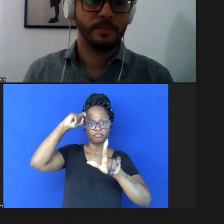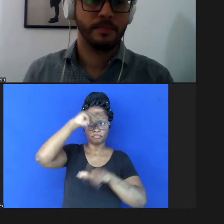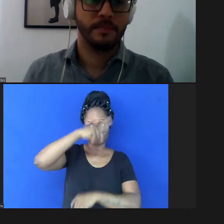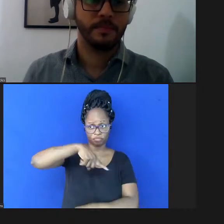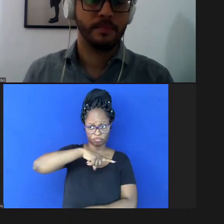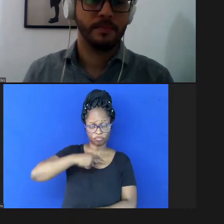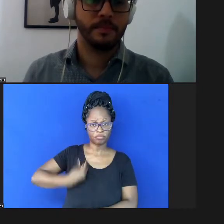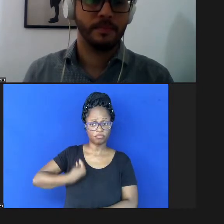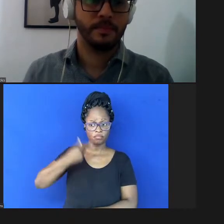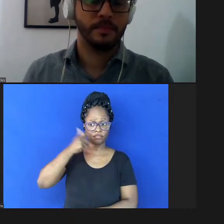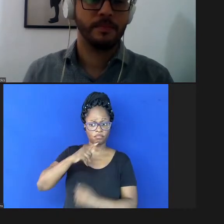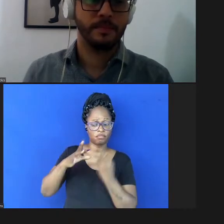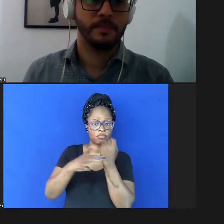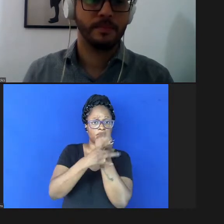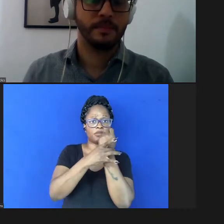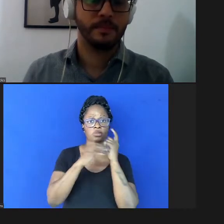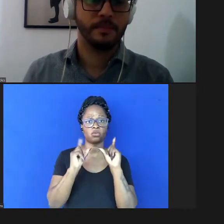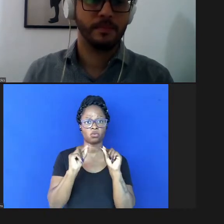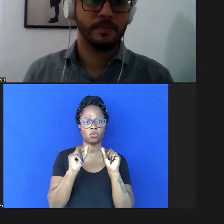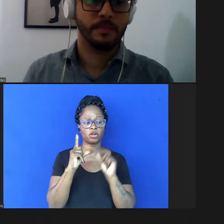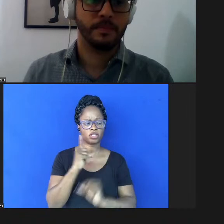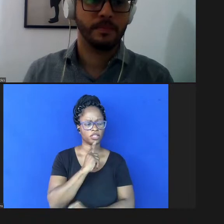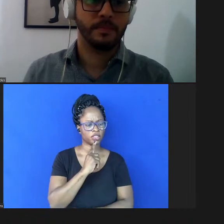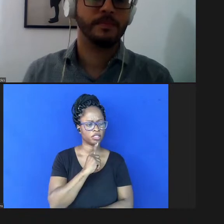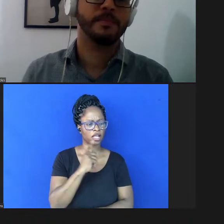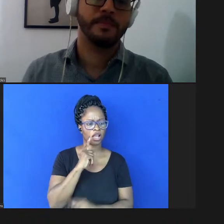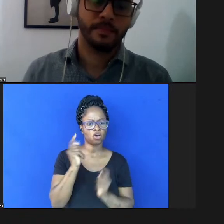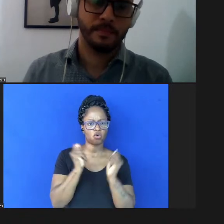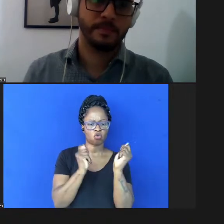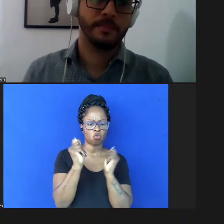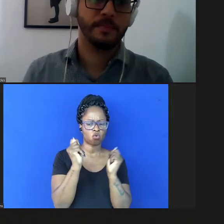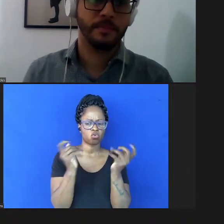garantir que exista um controle de qualidade